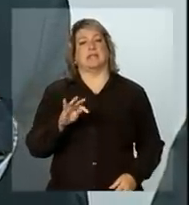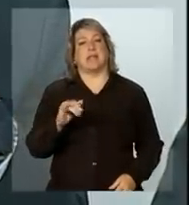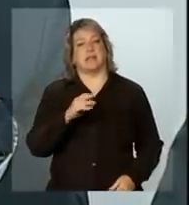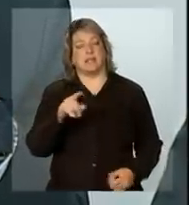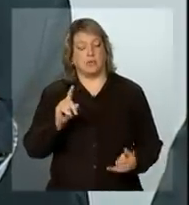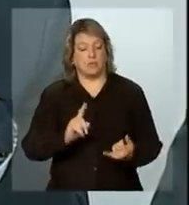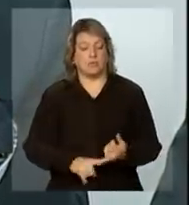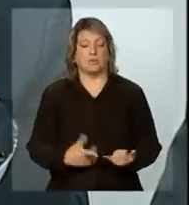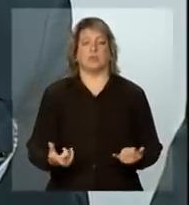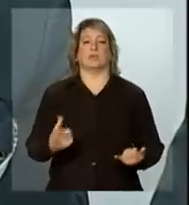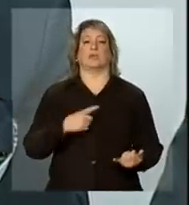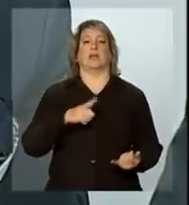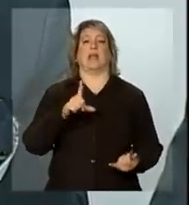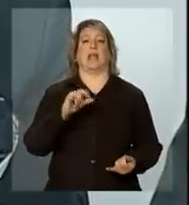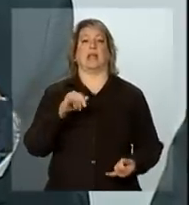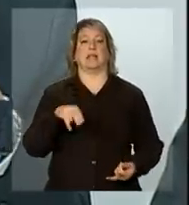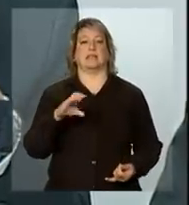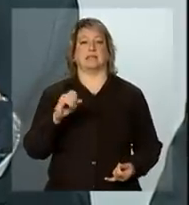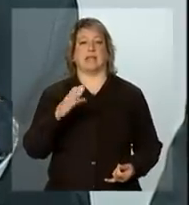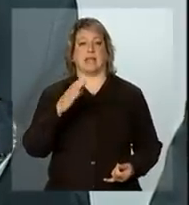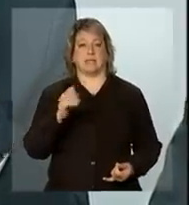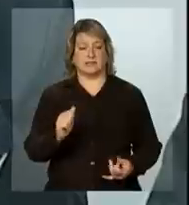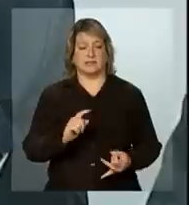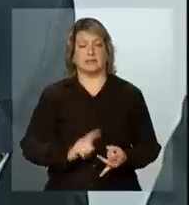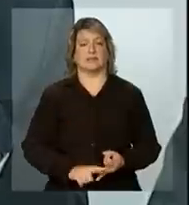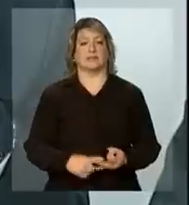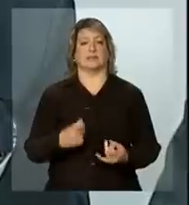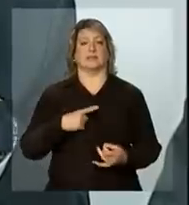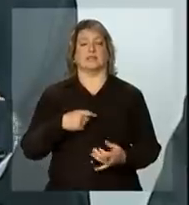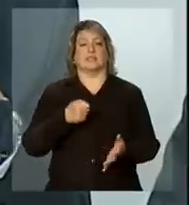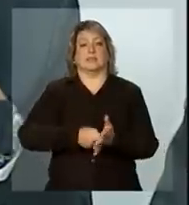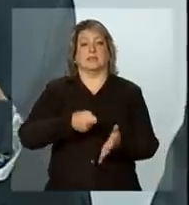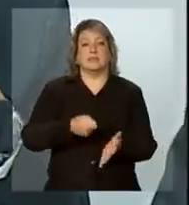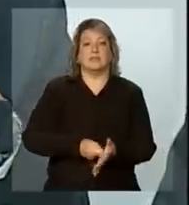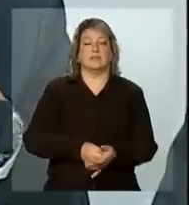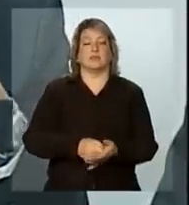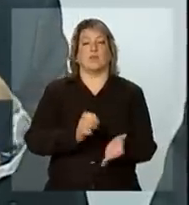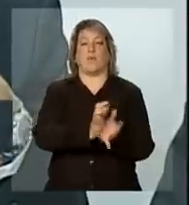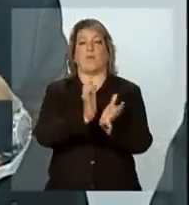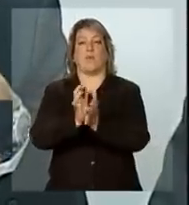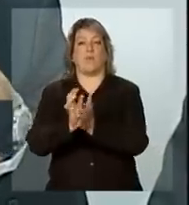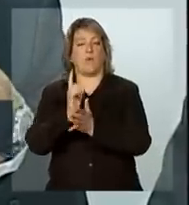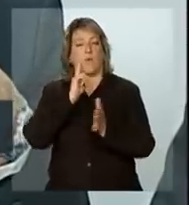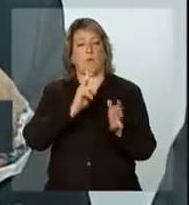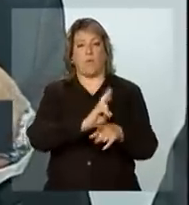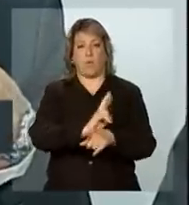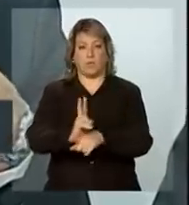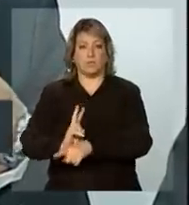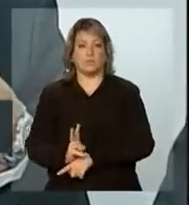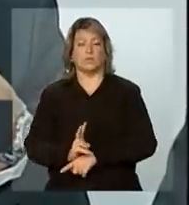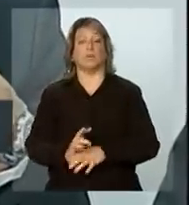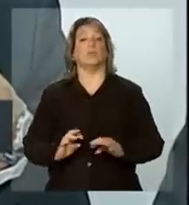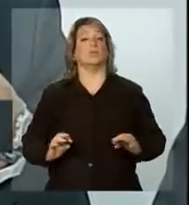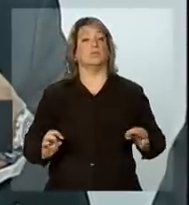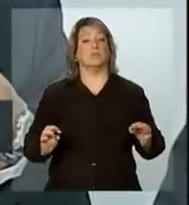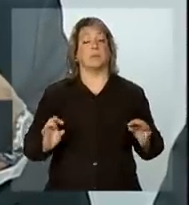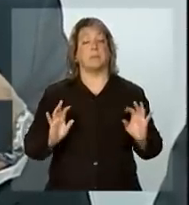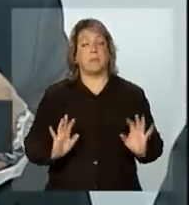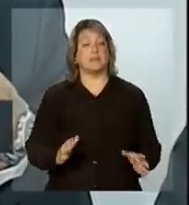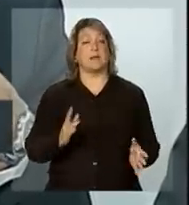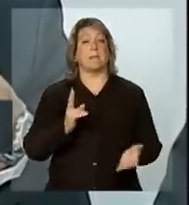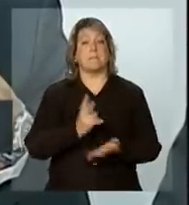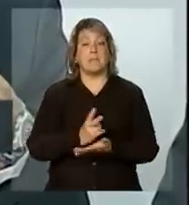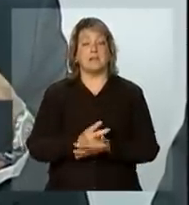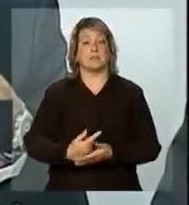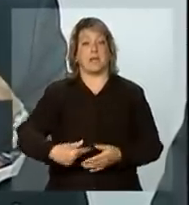seja no licenciamento, seja nas exigências dos órgãos de controle, mas, apesar de todas essas